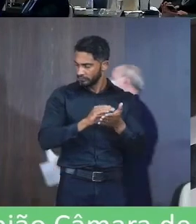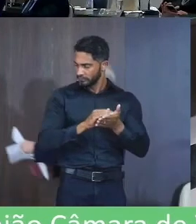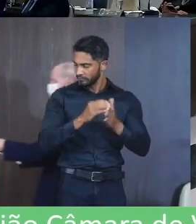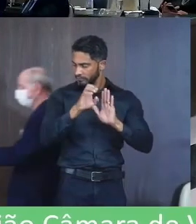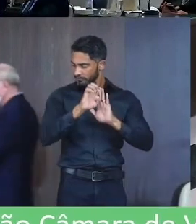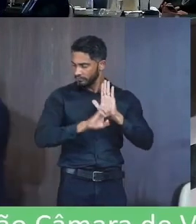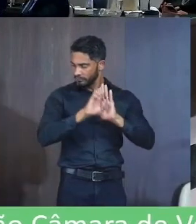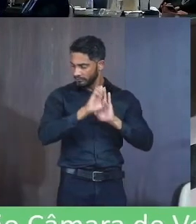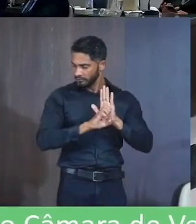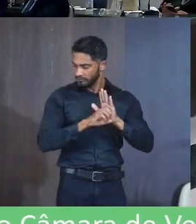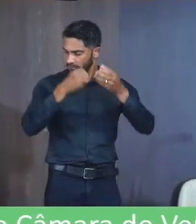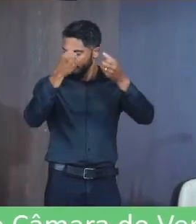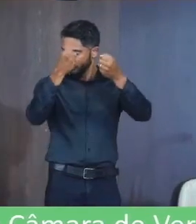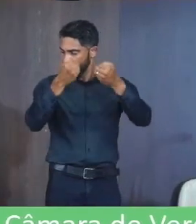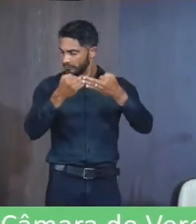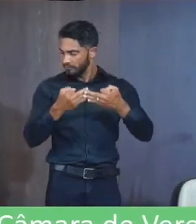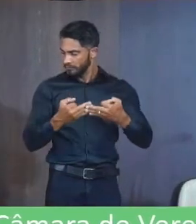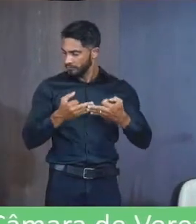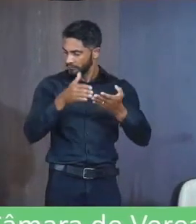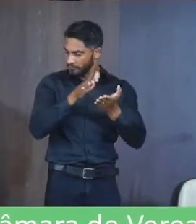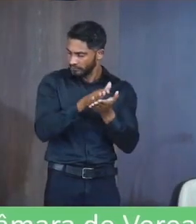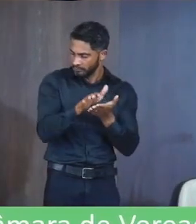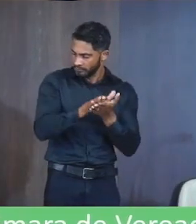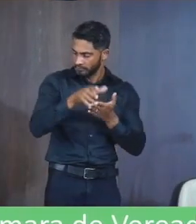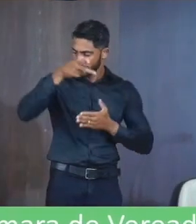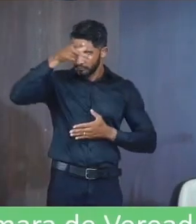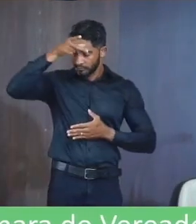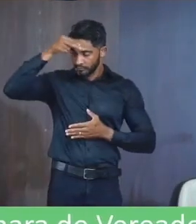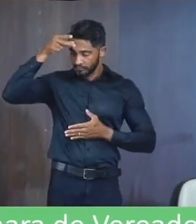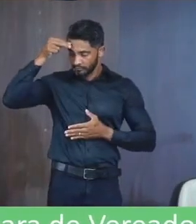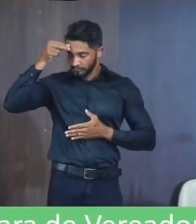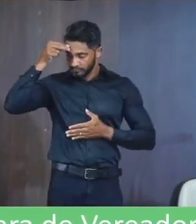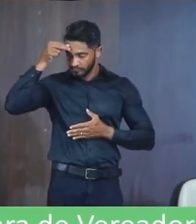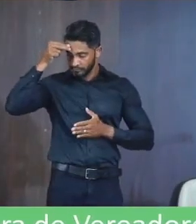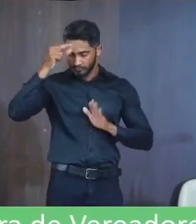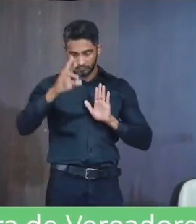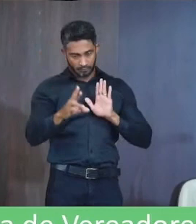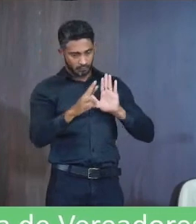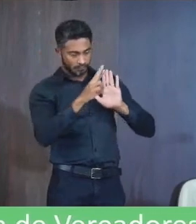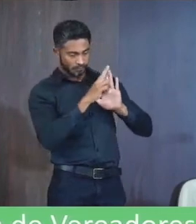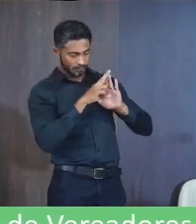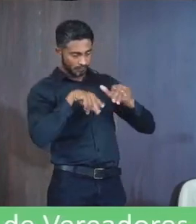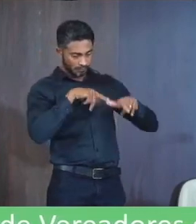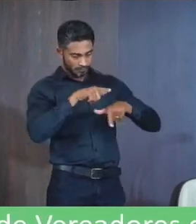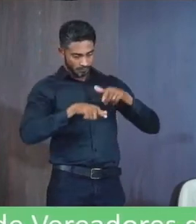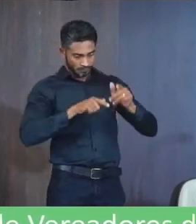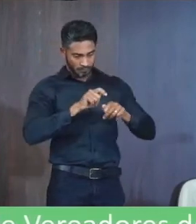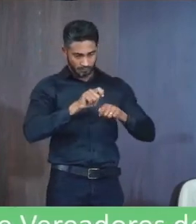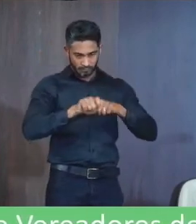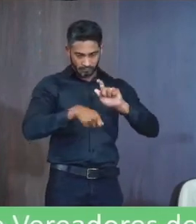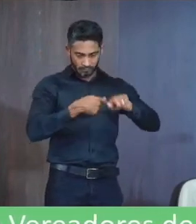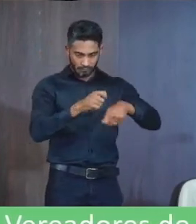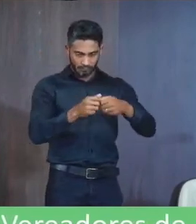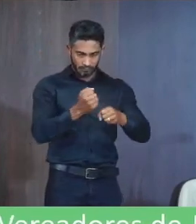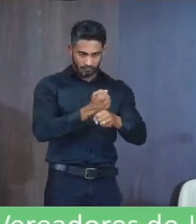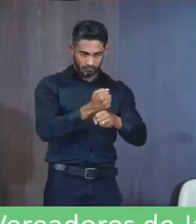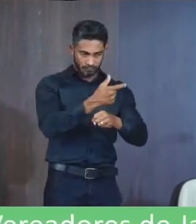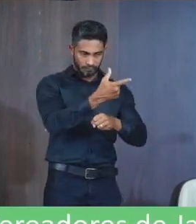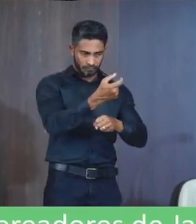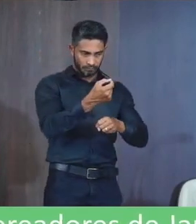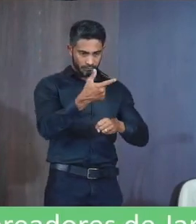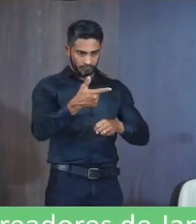Ementa Dispõe sobre as contas Da prefeitura municipal De Janaúba Referente ao exercício Financeiro De 2020